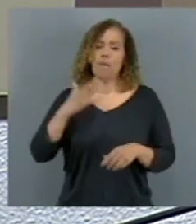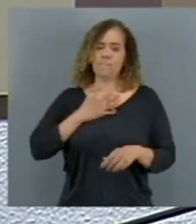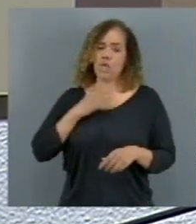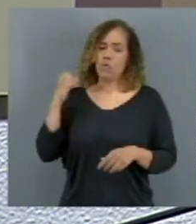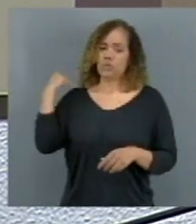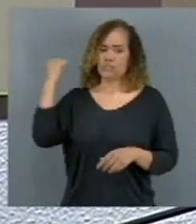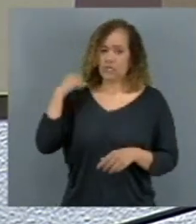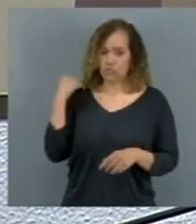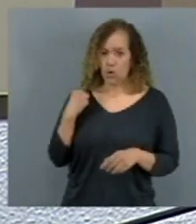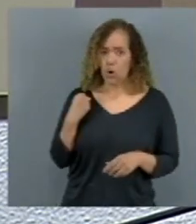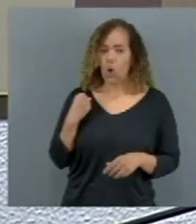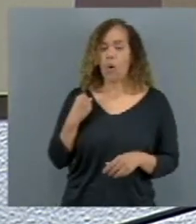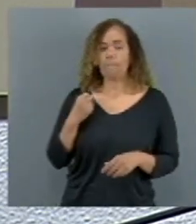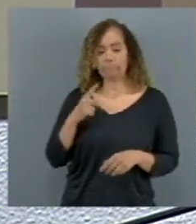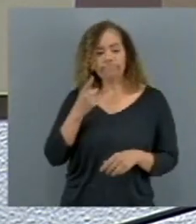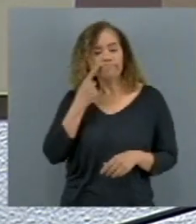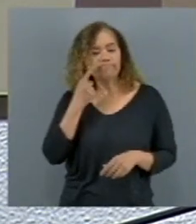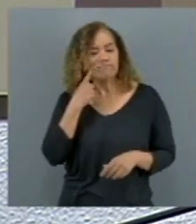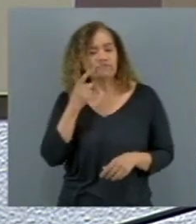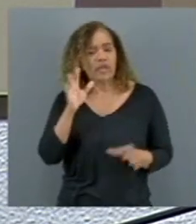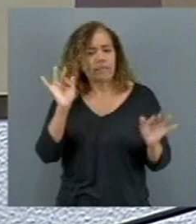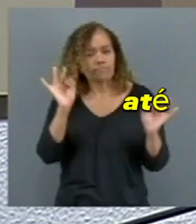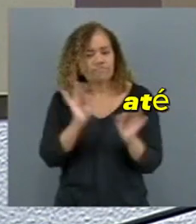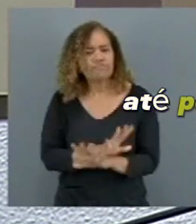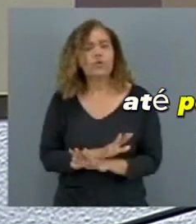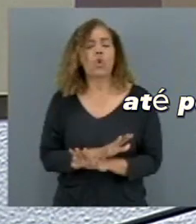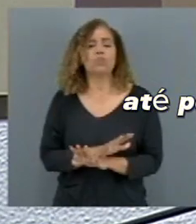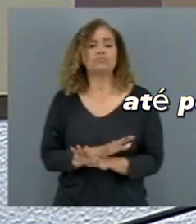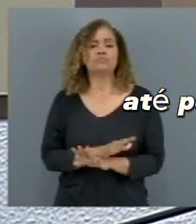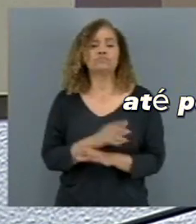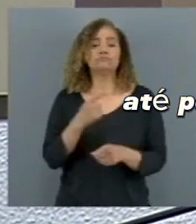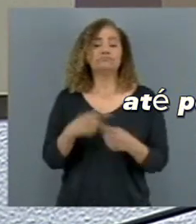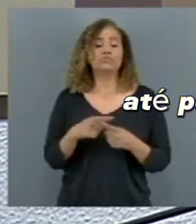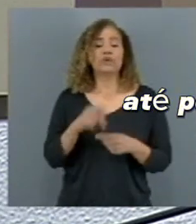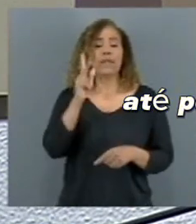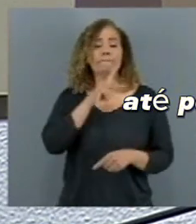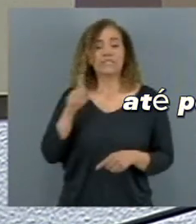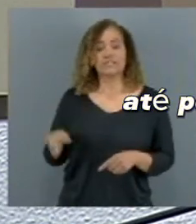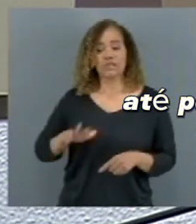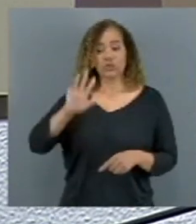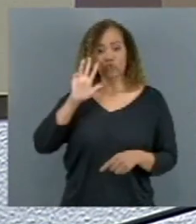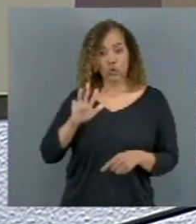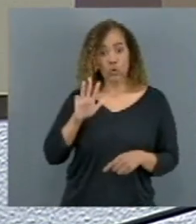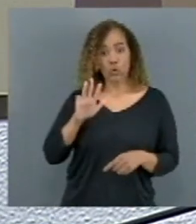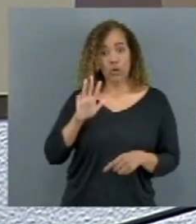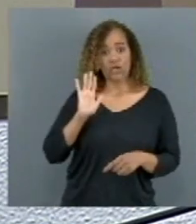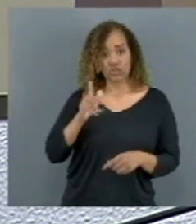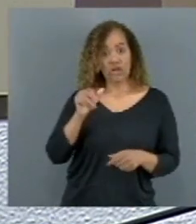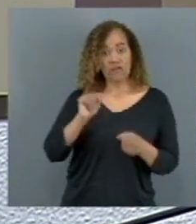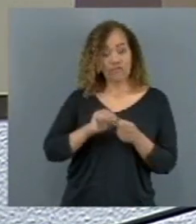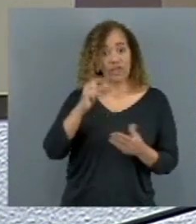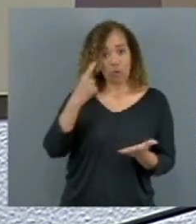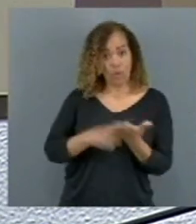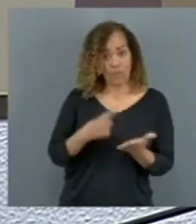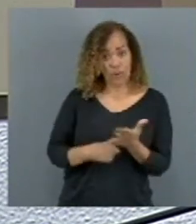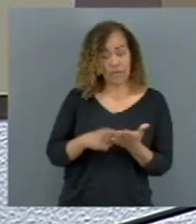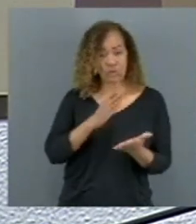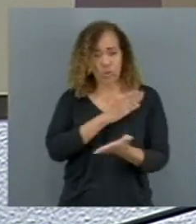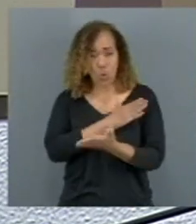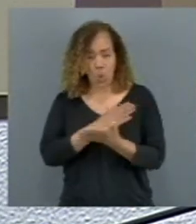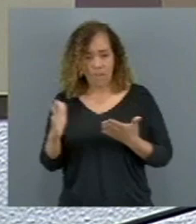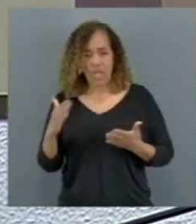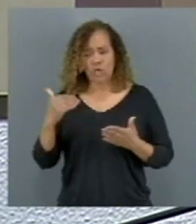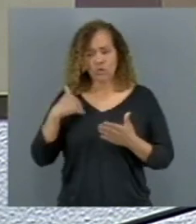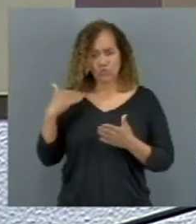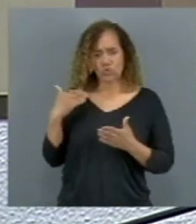senador, ver concretizá-lo, até porque o presidente Lula fez esse compromisso no começo do mandato comigo